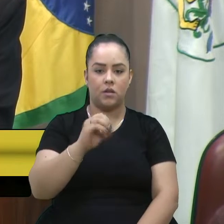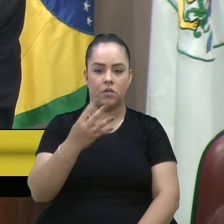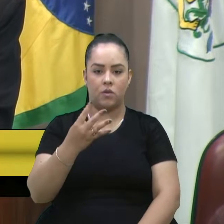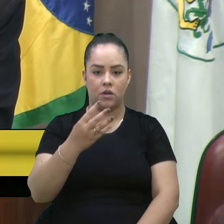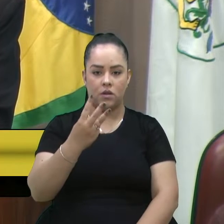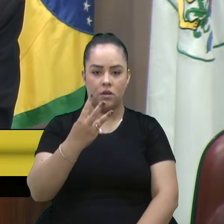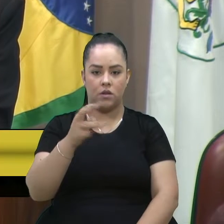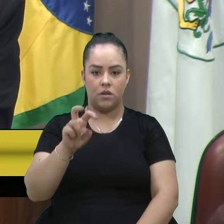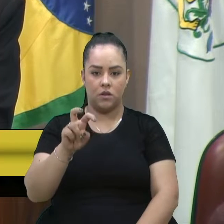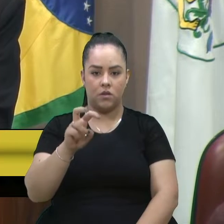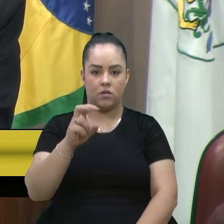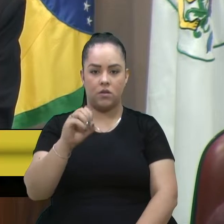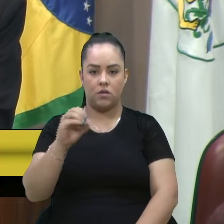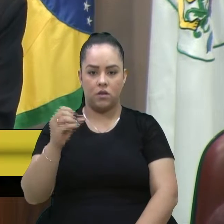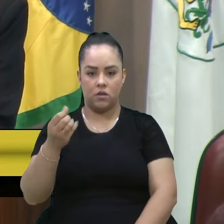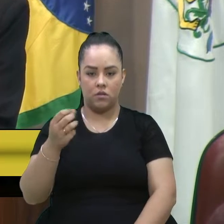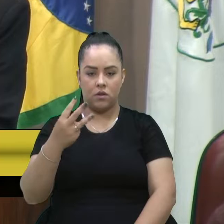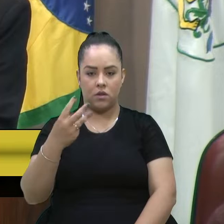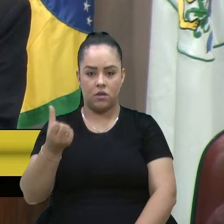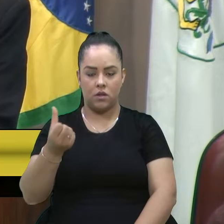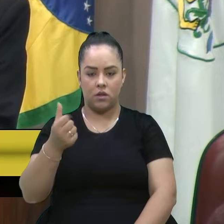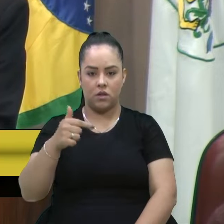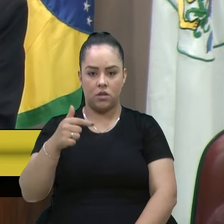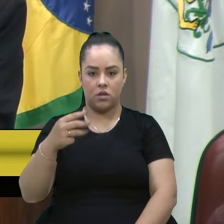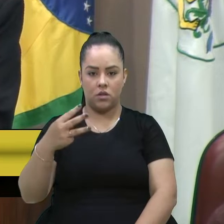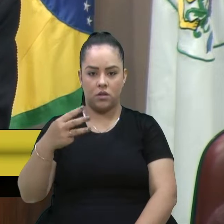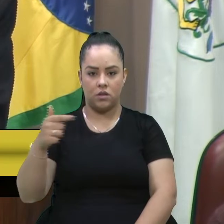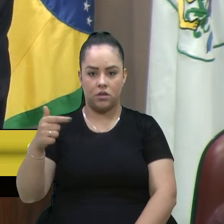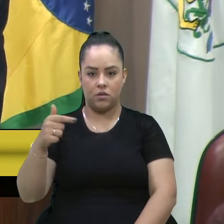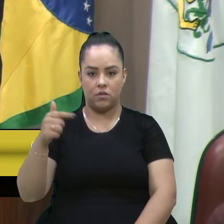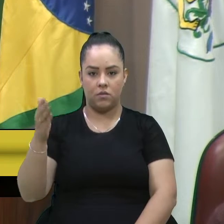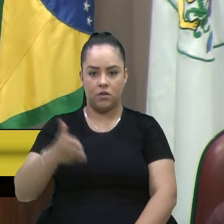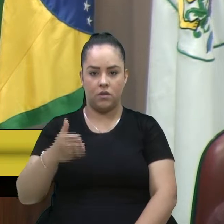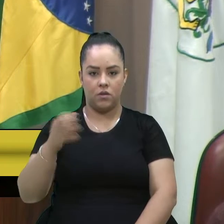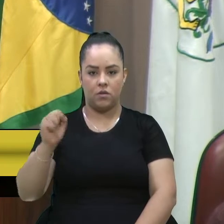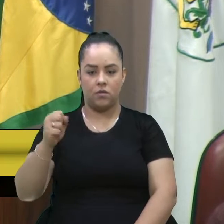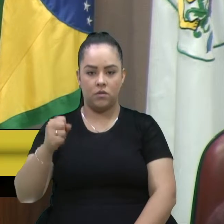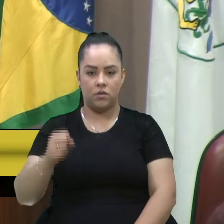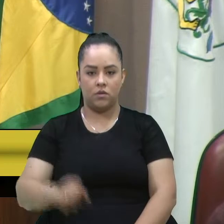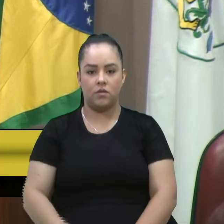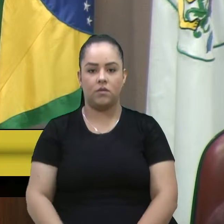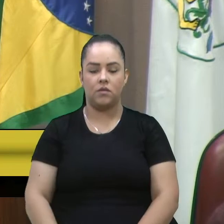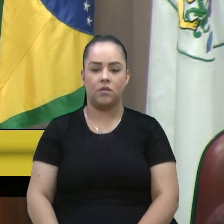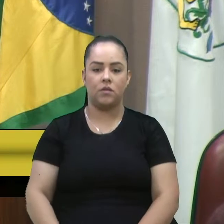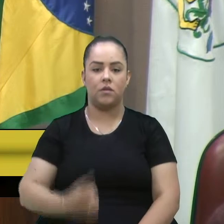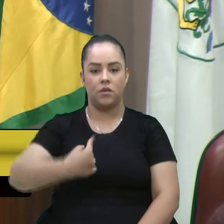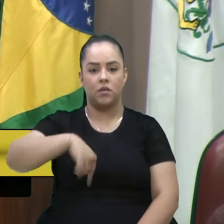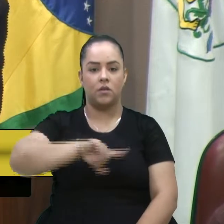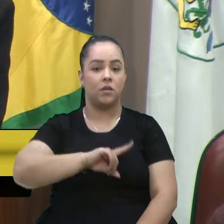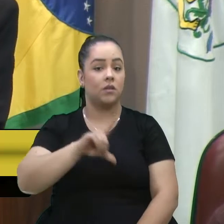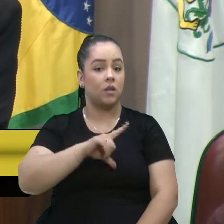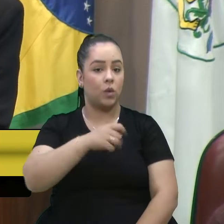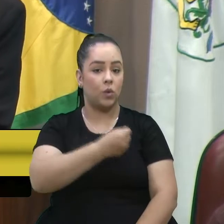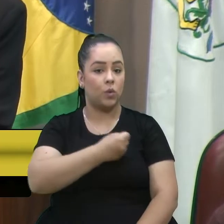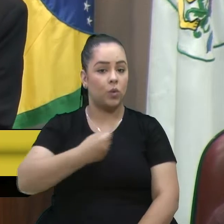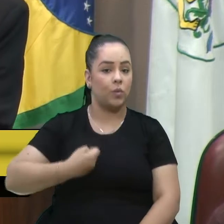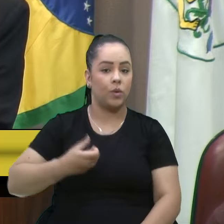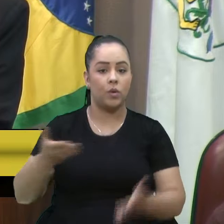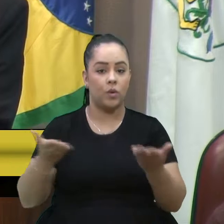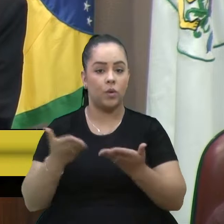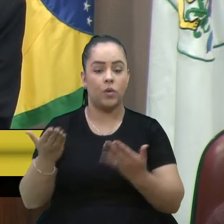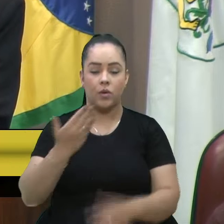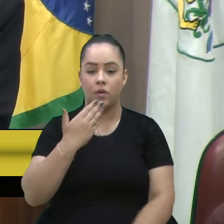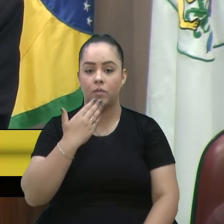0036 737 barra 8. Então, agora, temos um número para a gente poder cobrar.